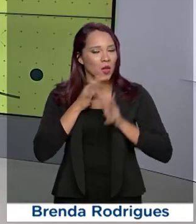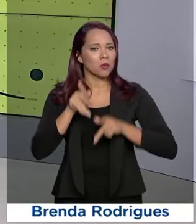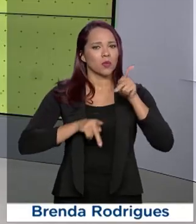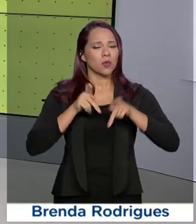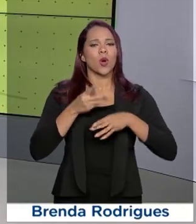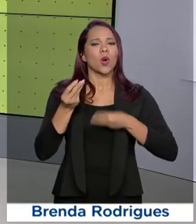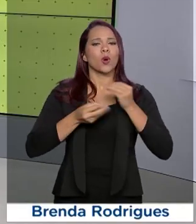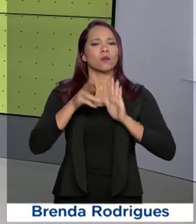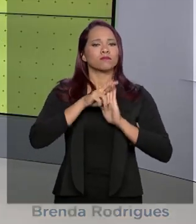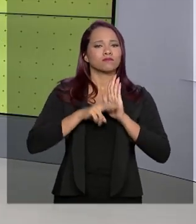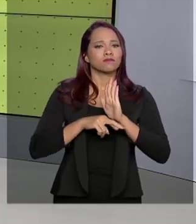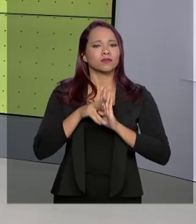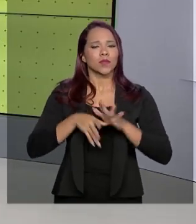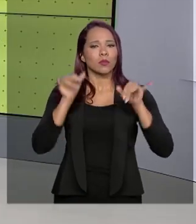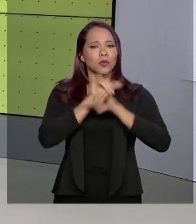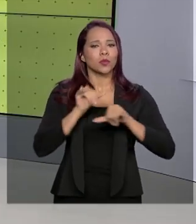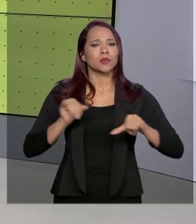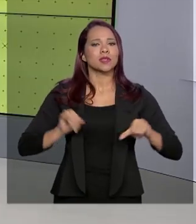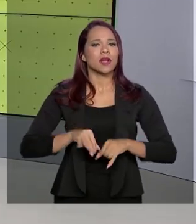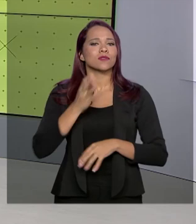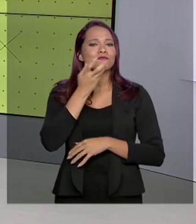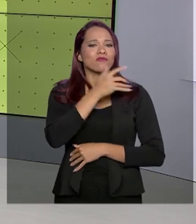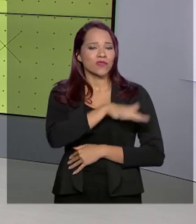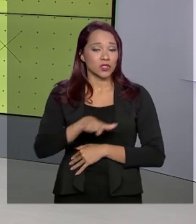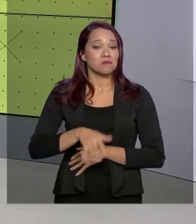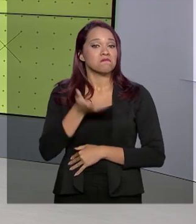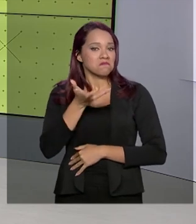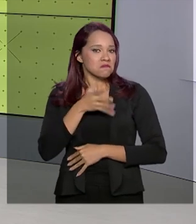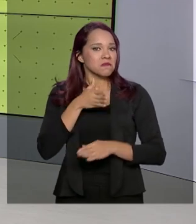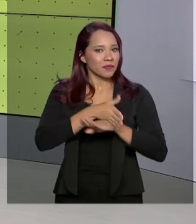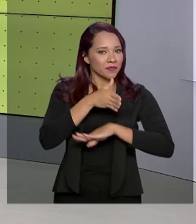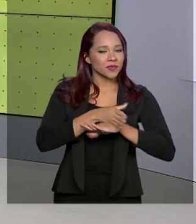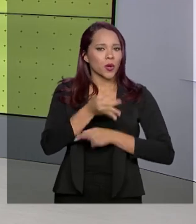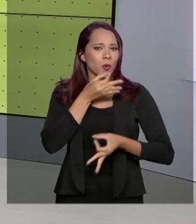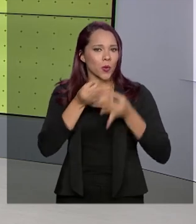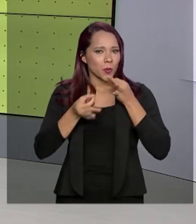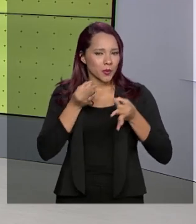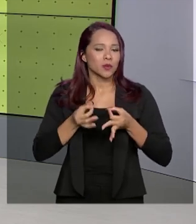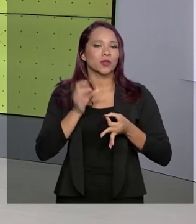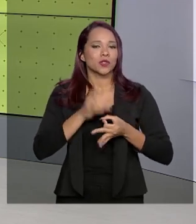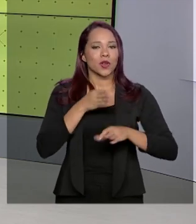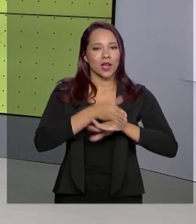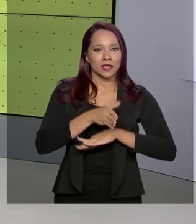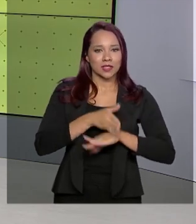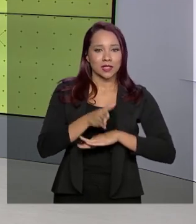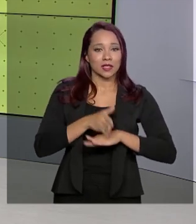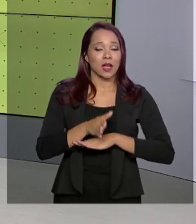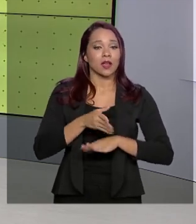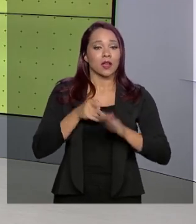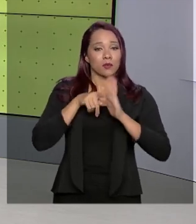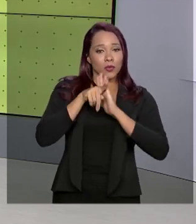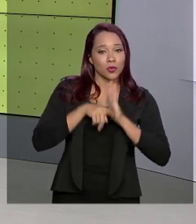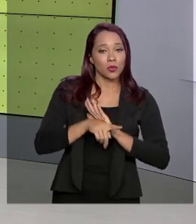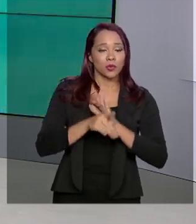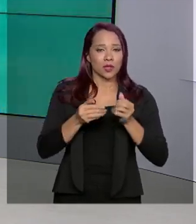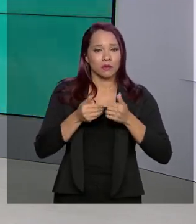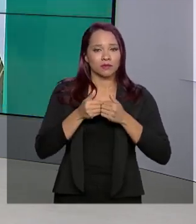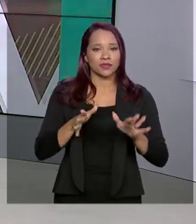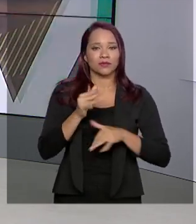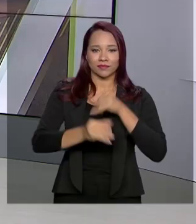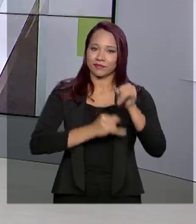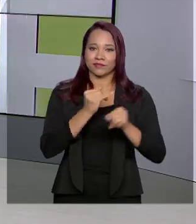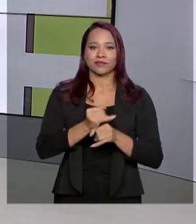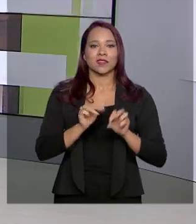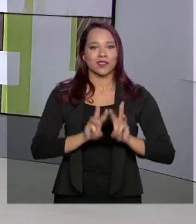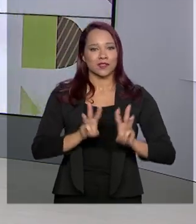a regulamentação da publicidade infantil. Quem quiser participar com sugestões, é só acessar a consulta pública que está aberta na internet